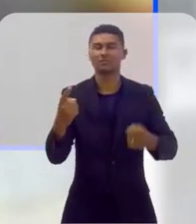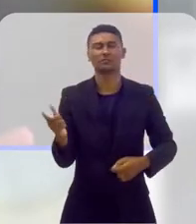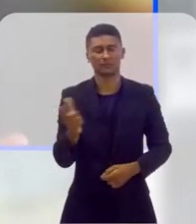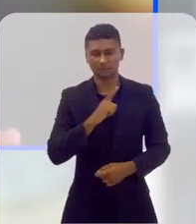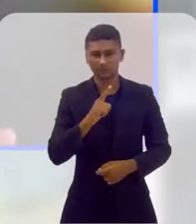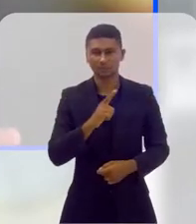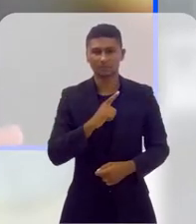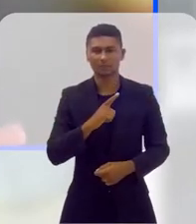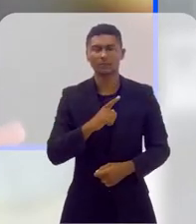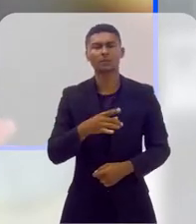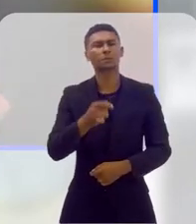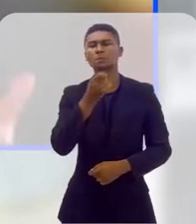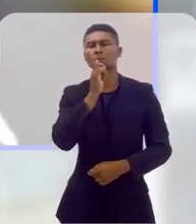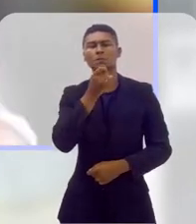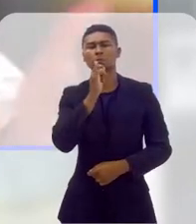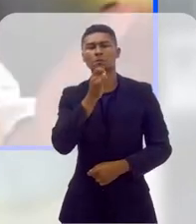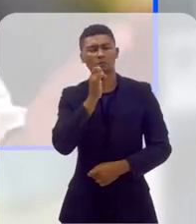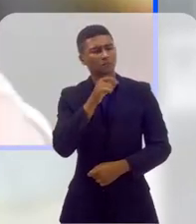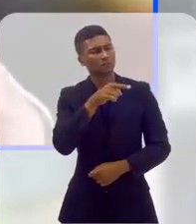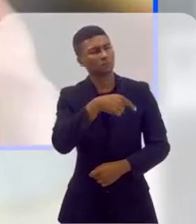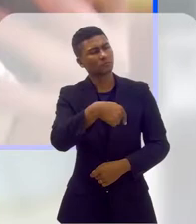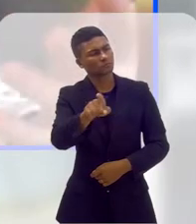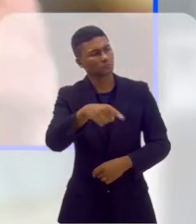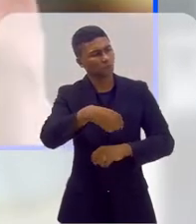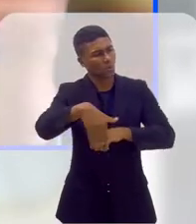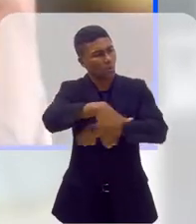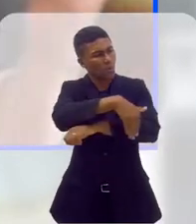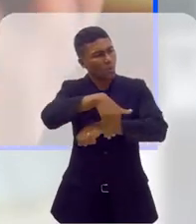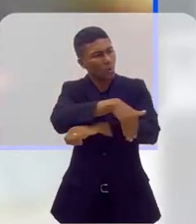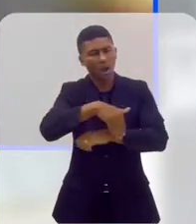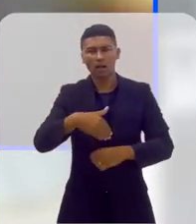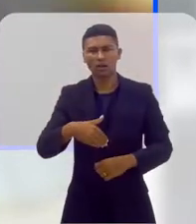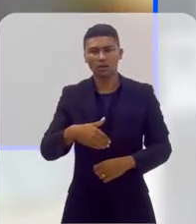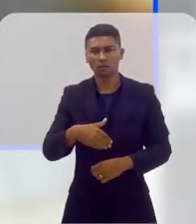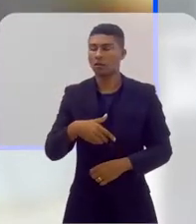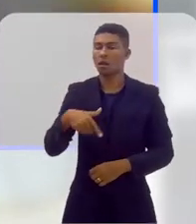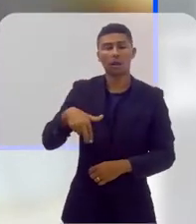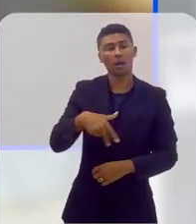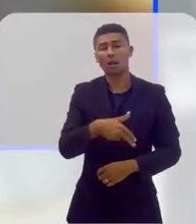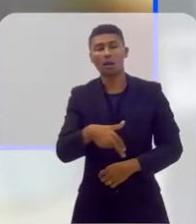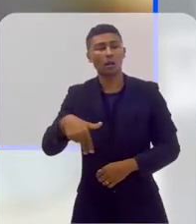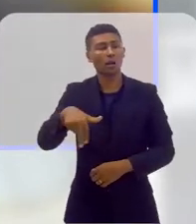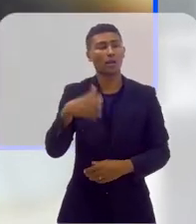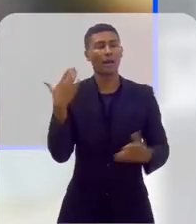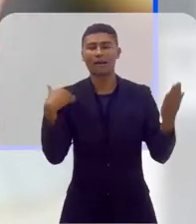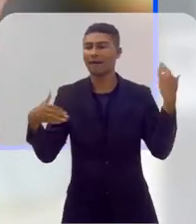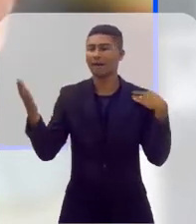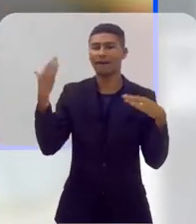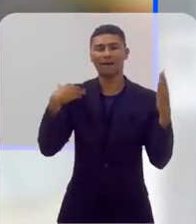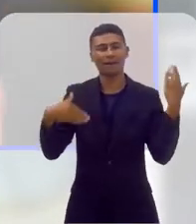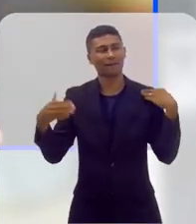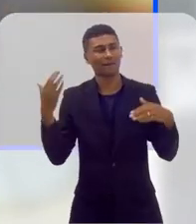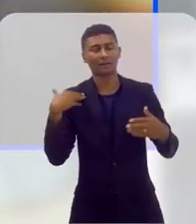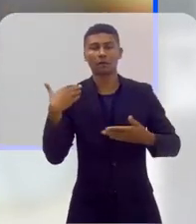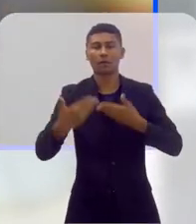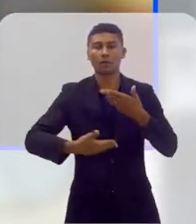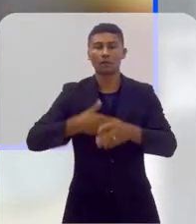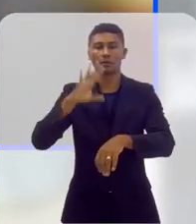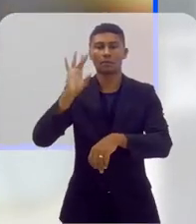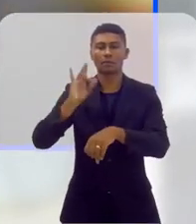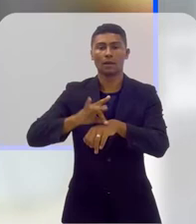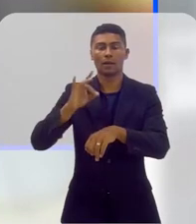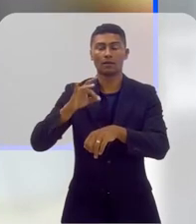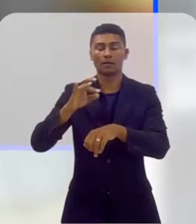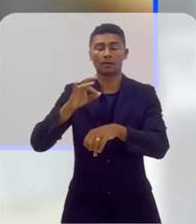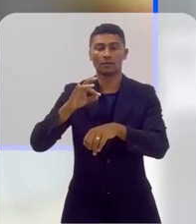Por que que você está passeando na rua, ela se divertindo e tal, e de repente uma pedra cai na sua cabeça? Cai também, com aspas, né? Ela